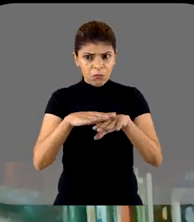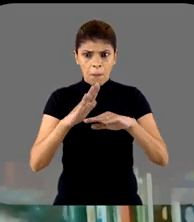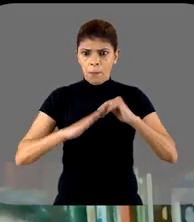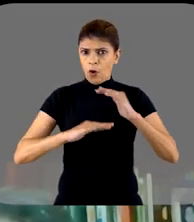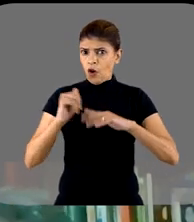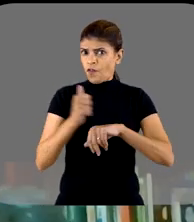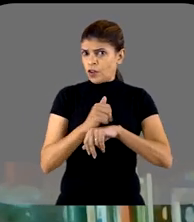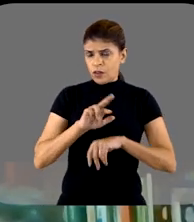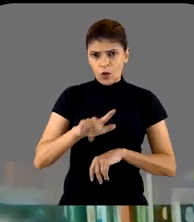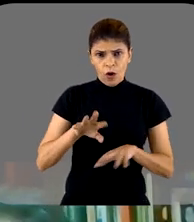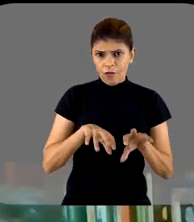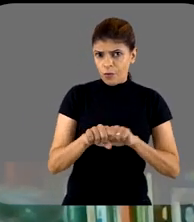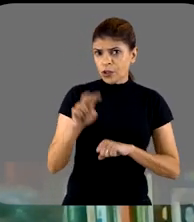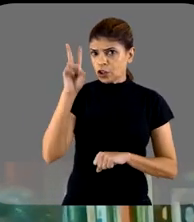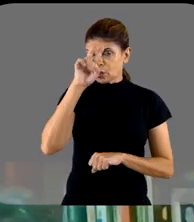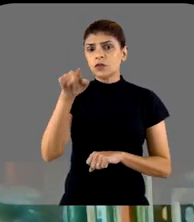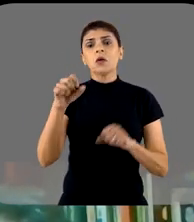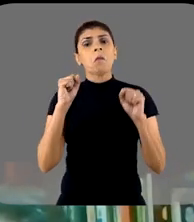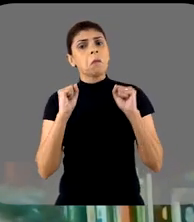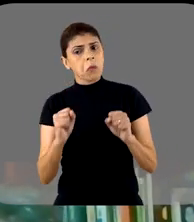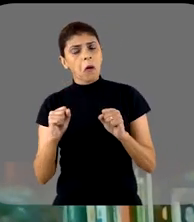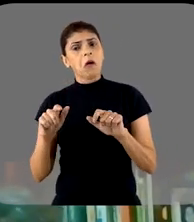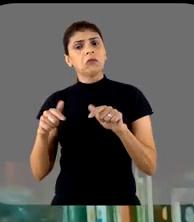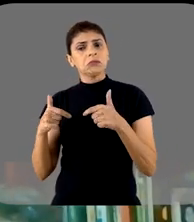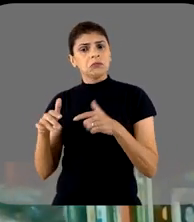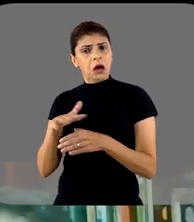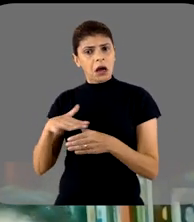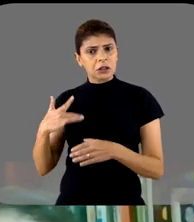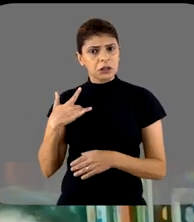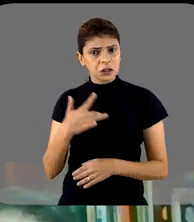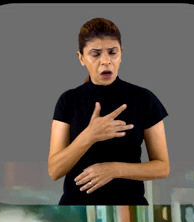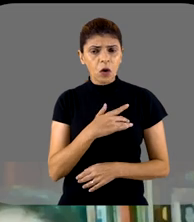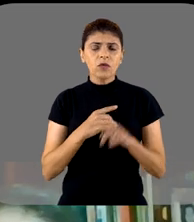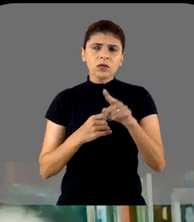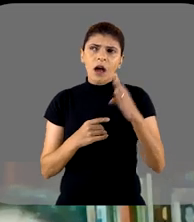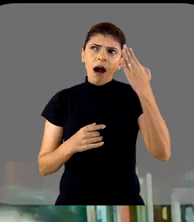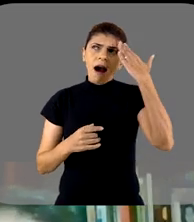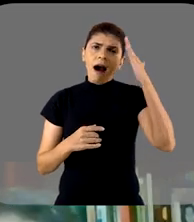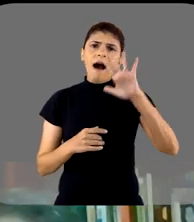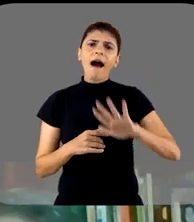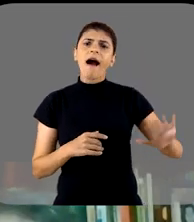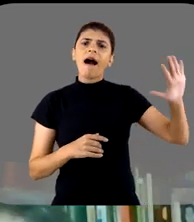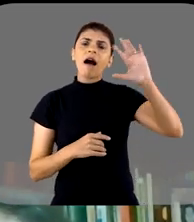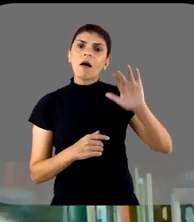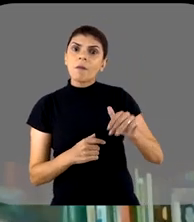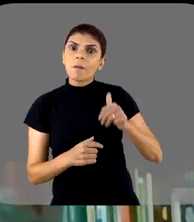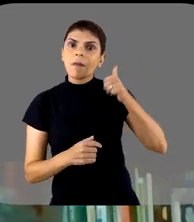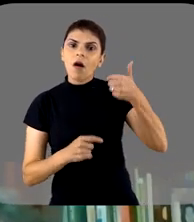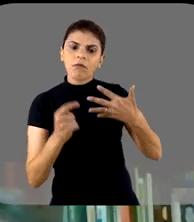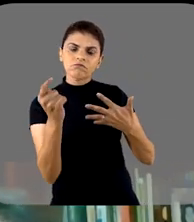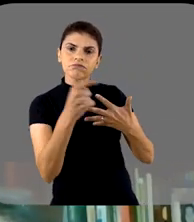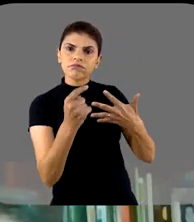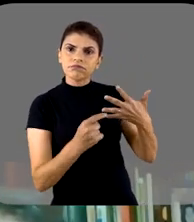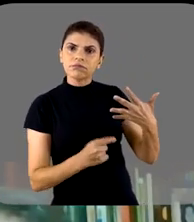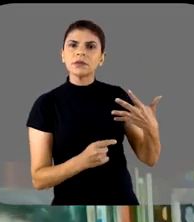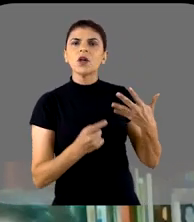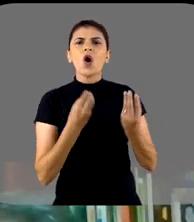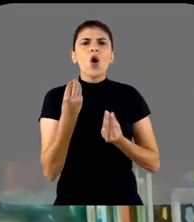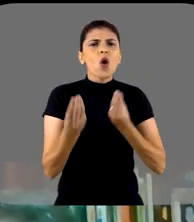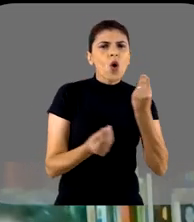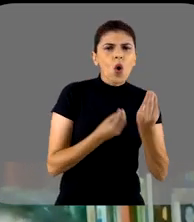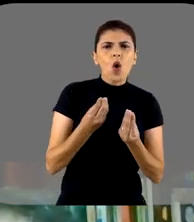necessariamente é um profissional da história, mas pode ser um profissional do campo da saúde, de também compreender melhor, digamos, os elementos